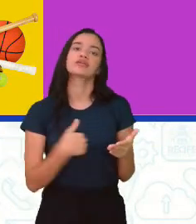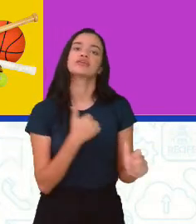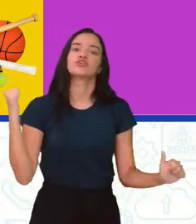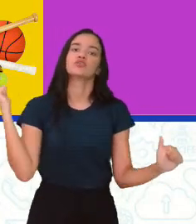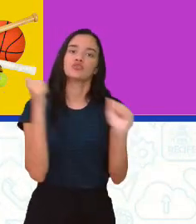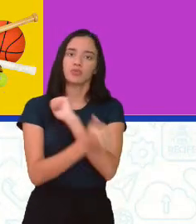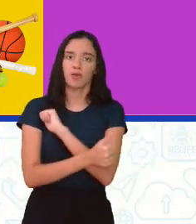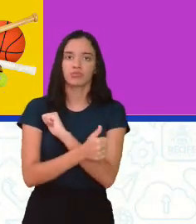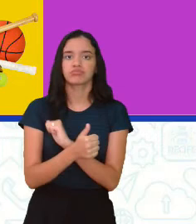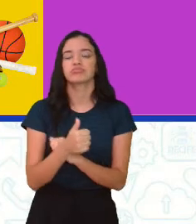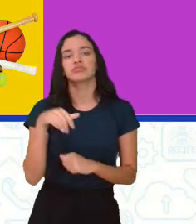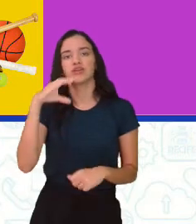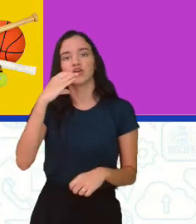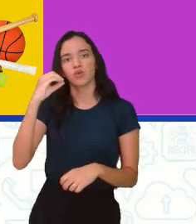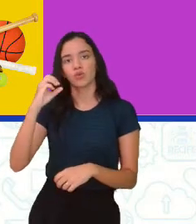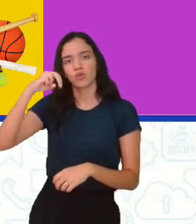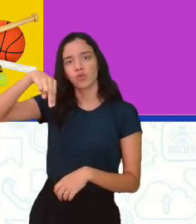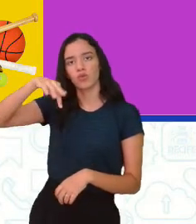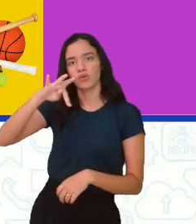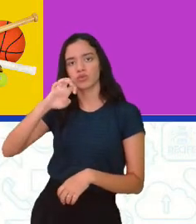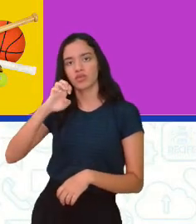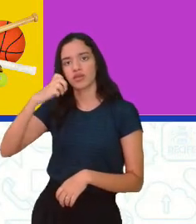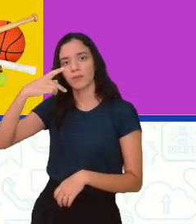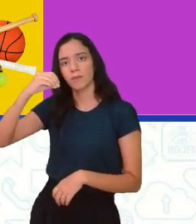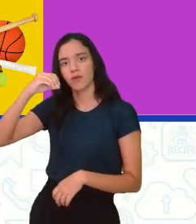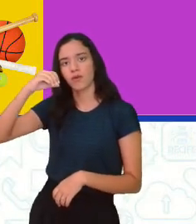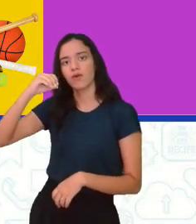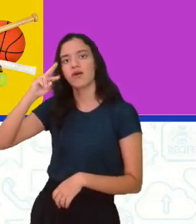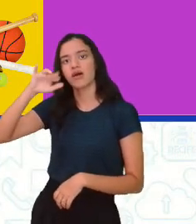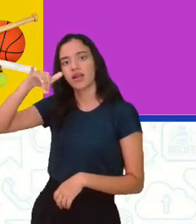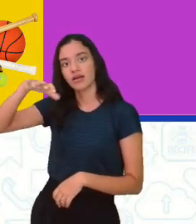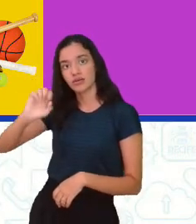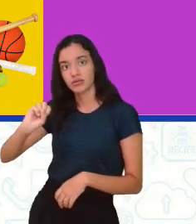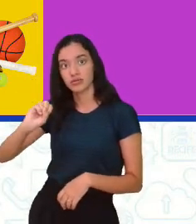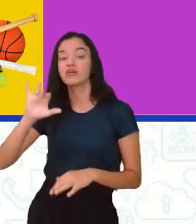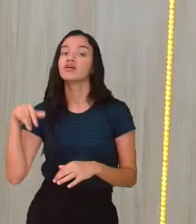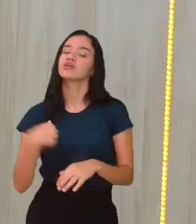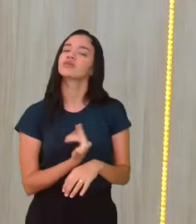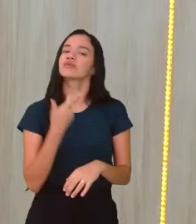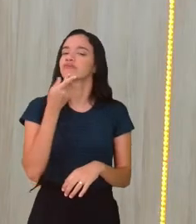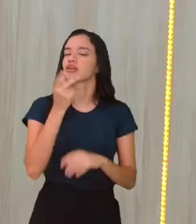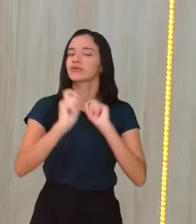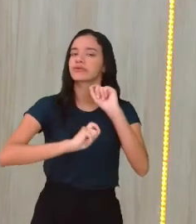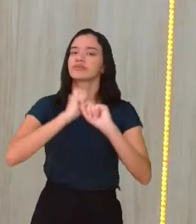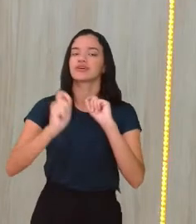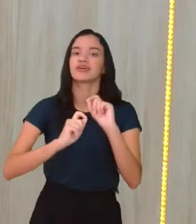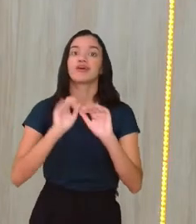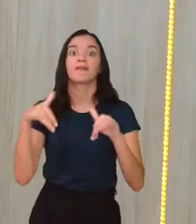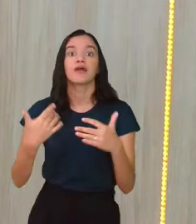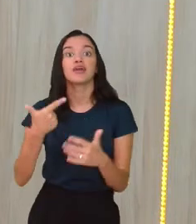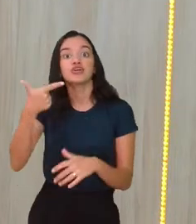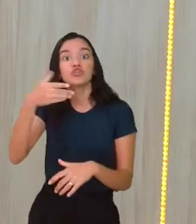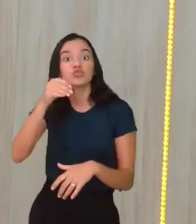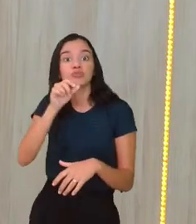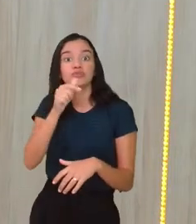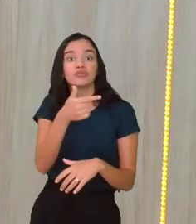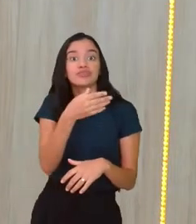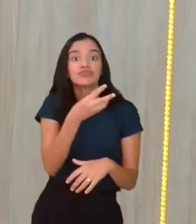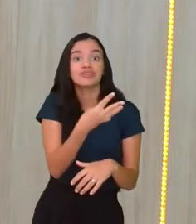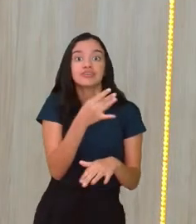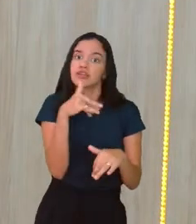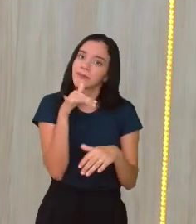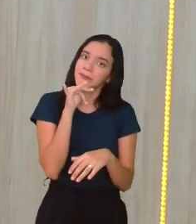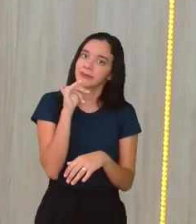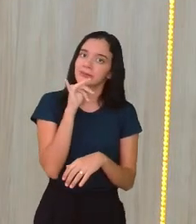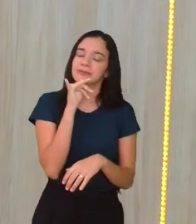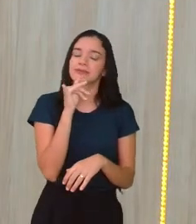contemporâneo. Então, pode ser que, de repente, daqui a um tempo, a gente diga assim, ó. A partir de 2023, por